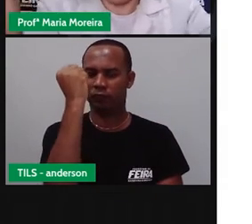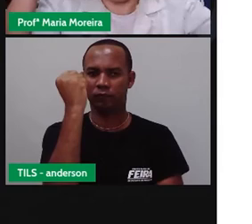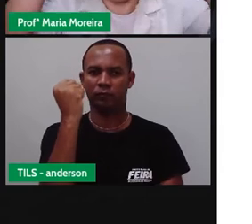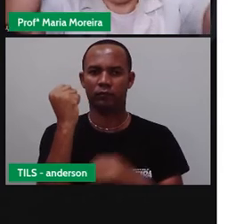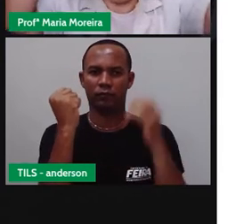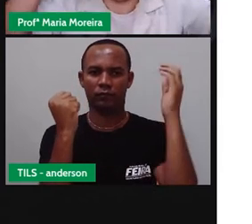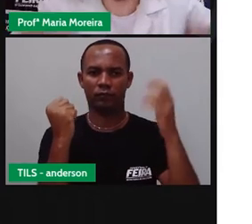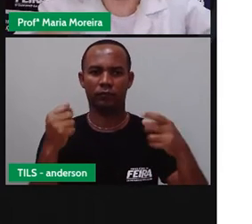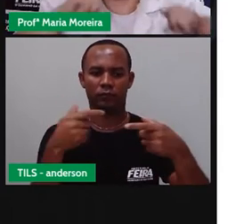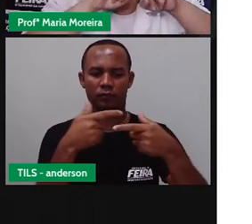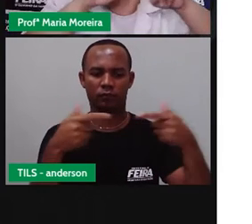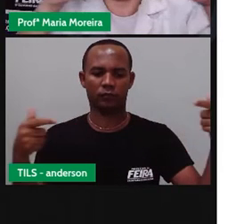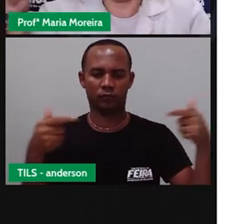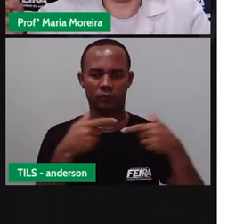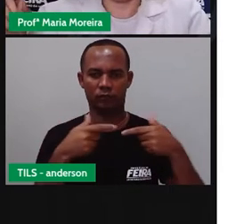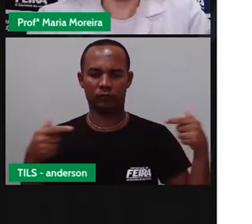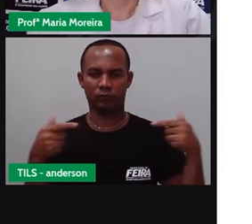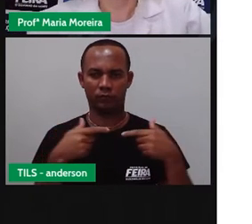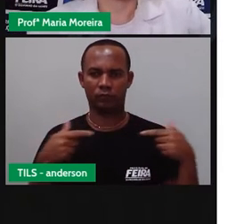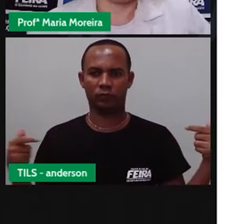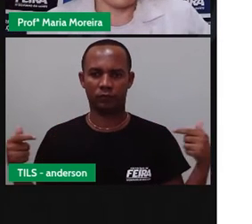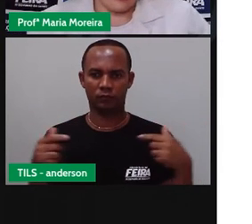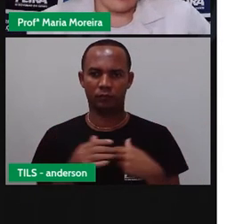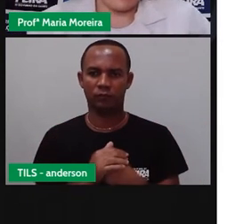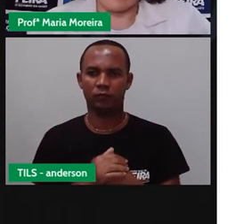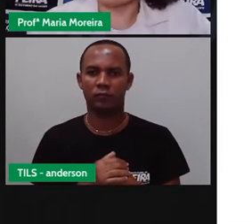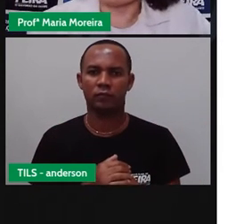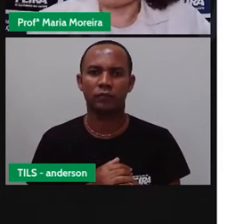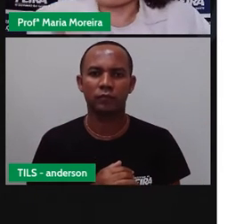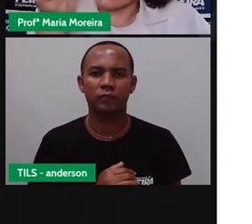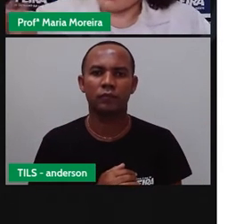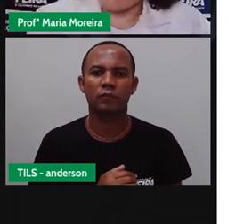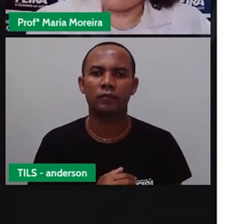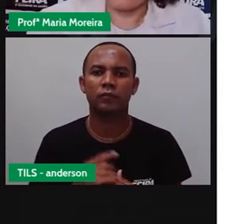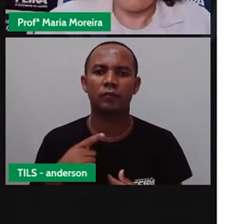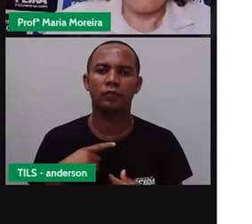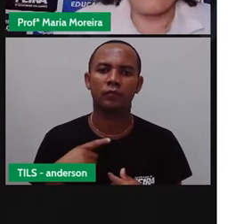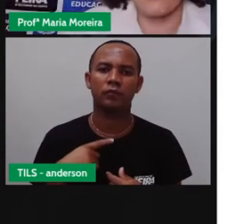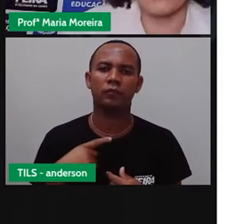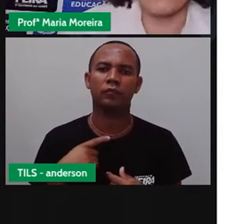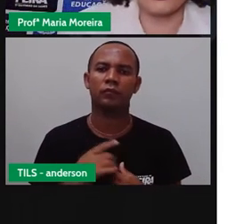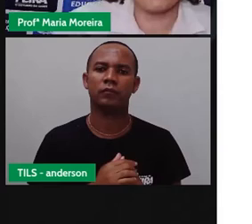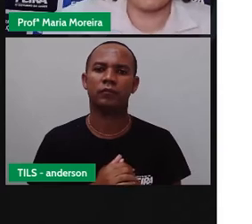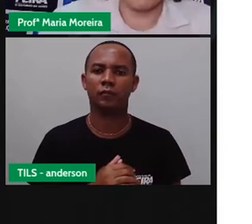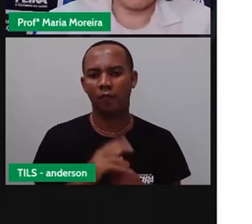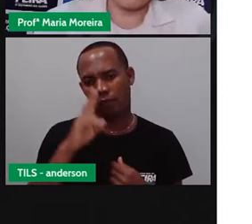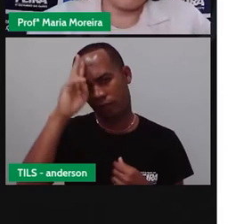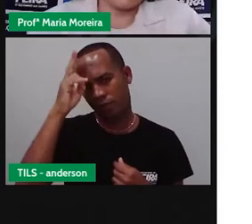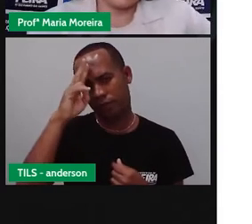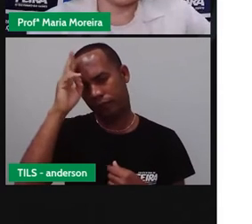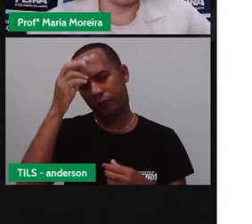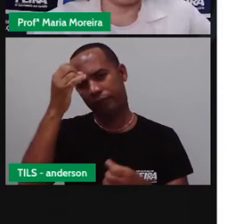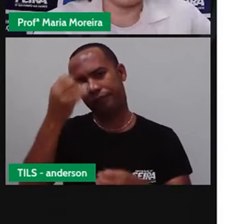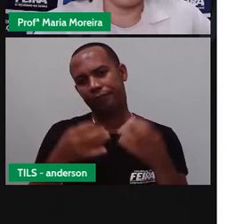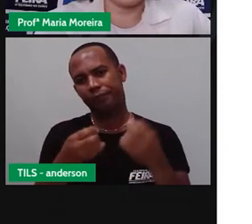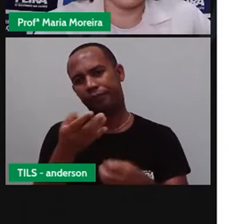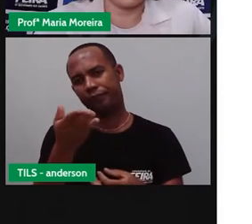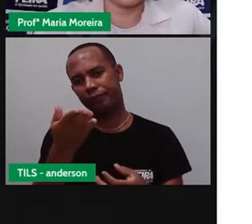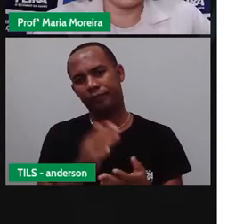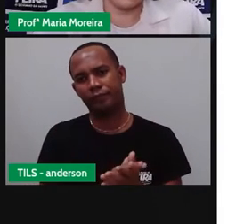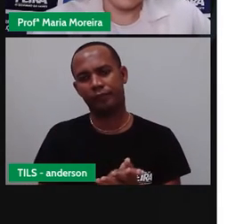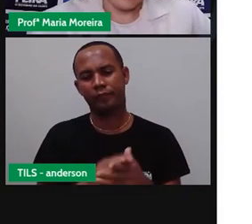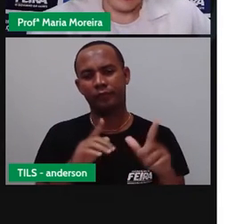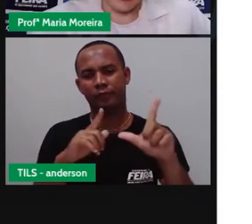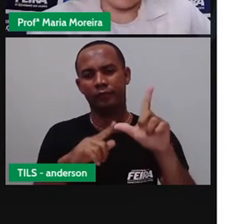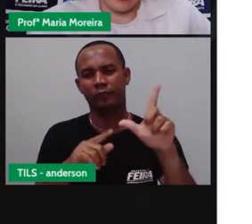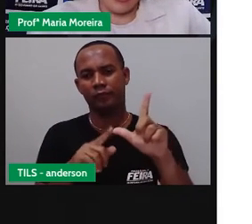traços. Então, se assemelha ao quê? A uma cerca. Então, temos aí agora um pouquinho de história pra vocês. A história da